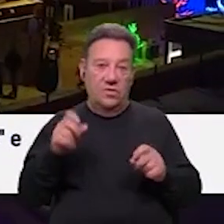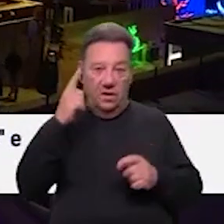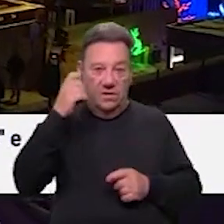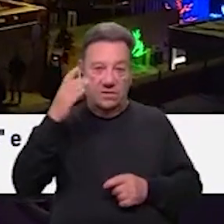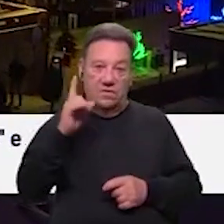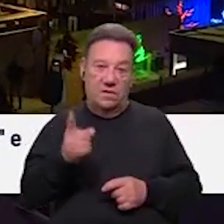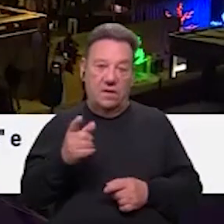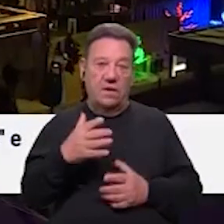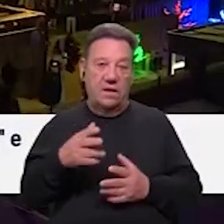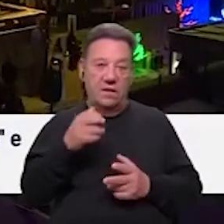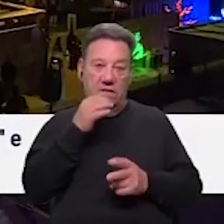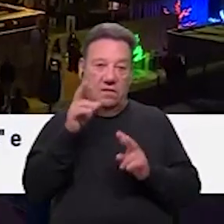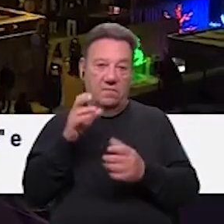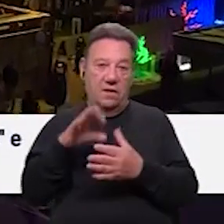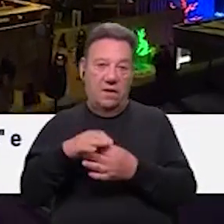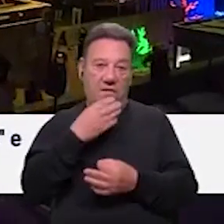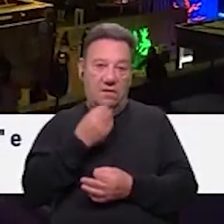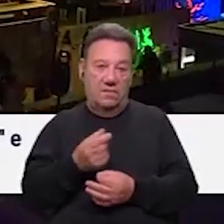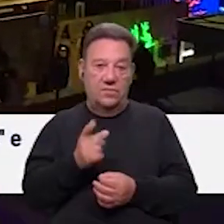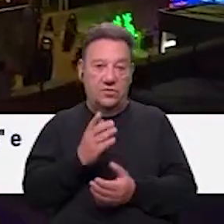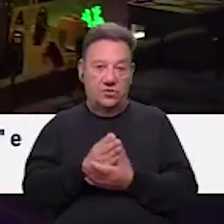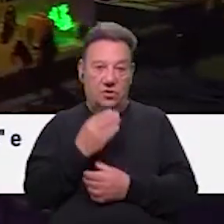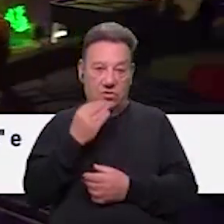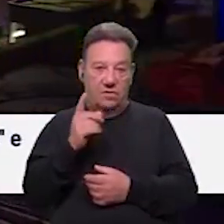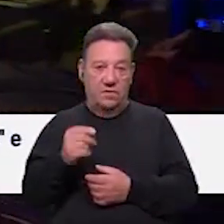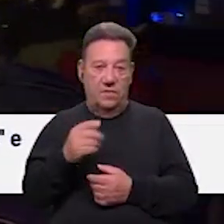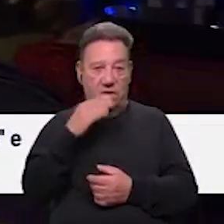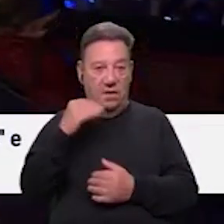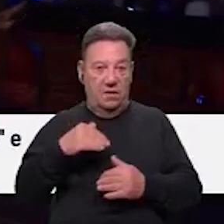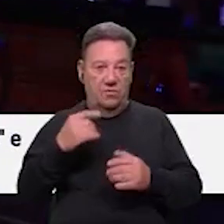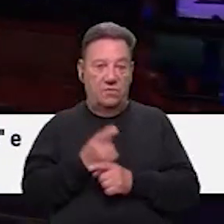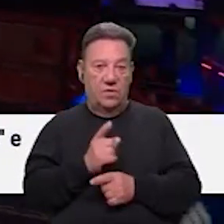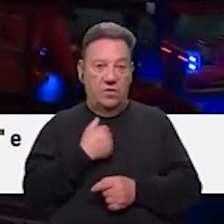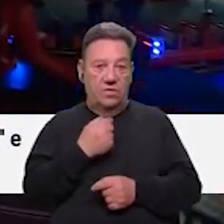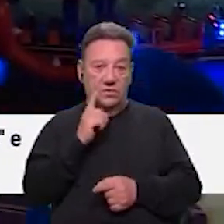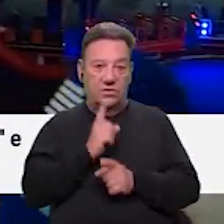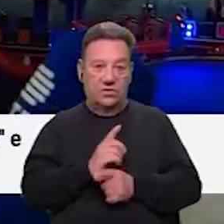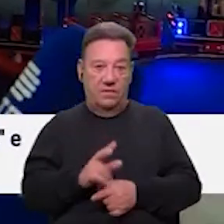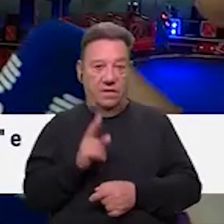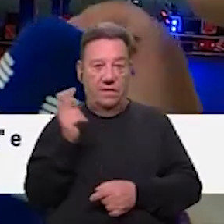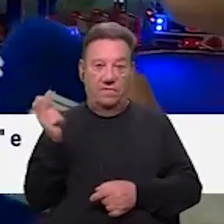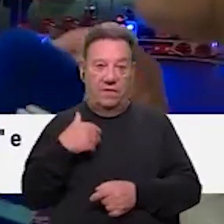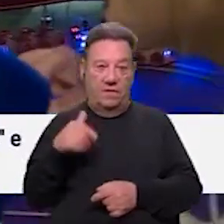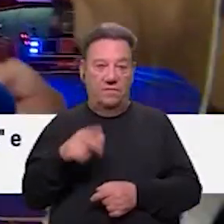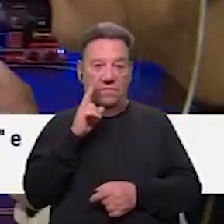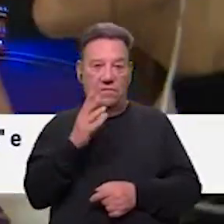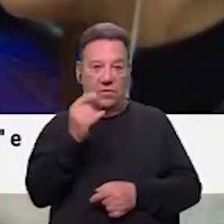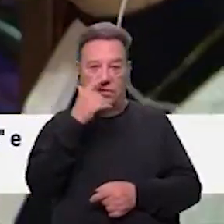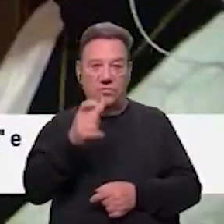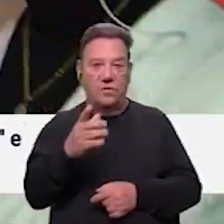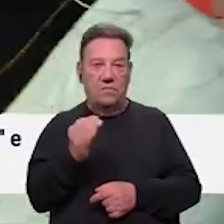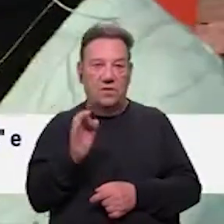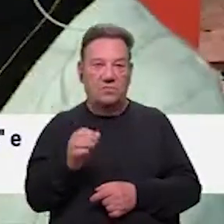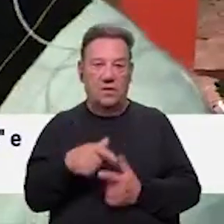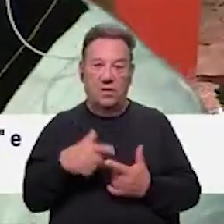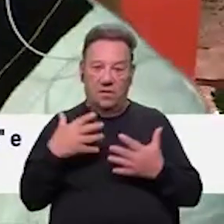aquilo que é a grande temática do Natal. E não só para jovens, mas também para os adultos, porque nós, enquanto estávamos a vir para cá, vimos muitas pessoas mesmo